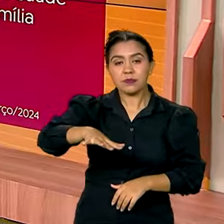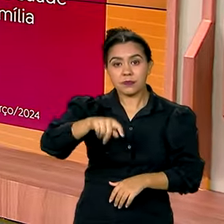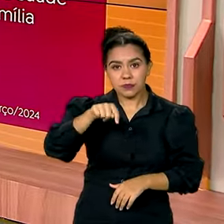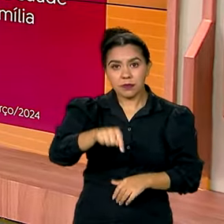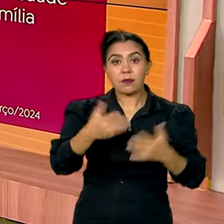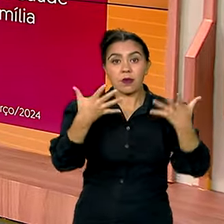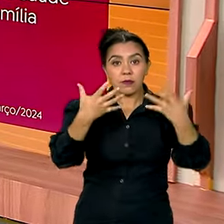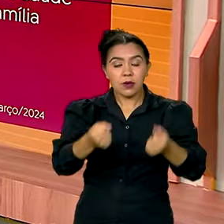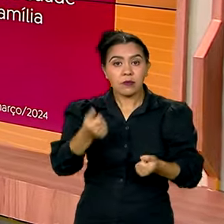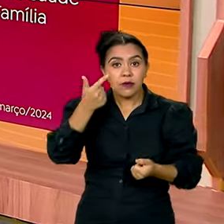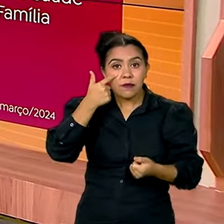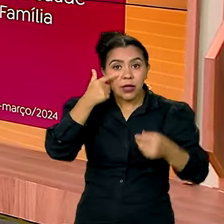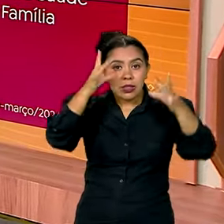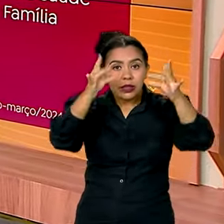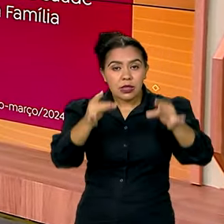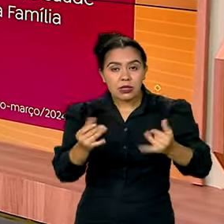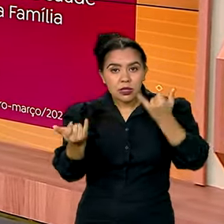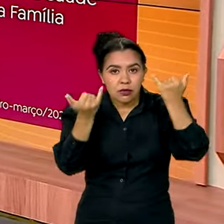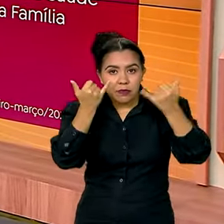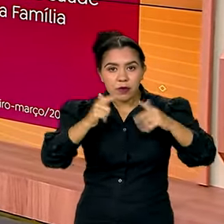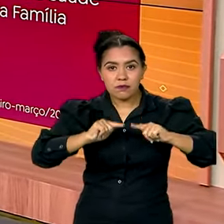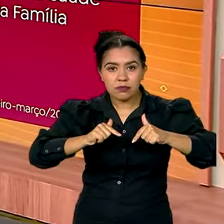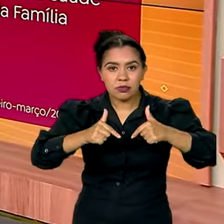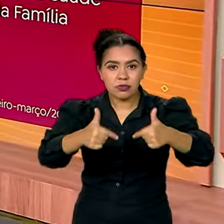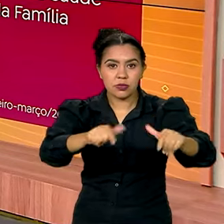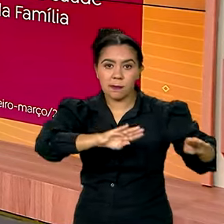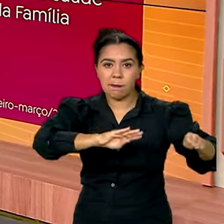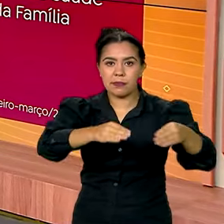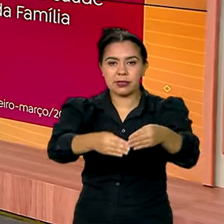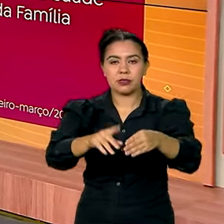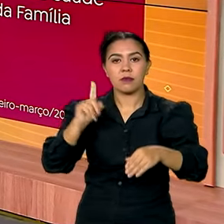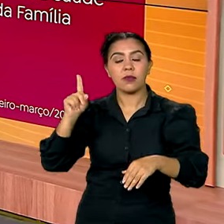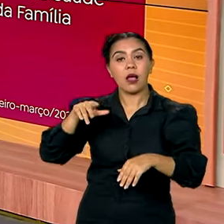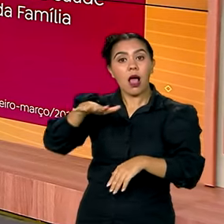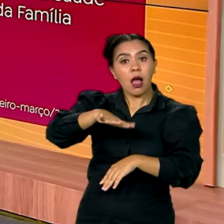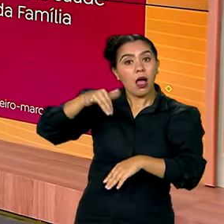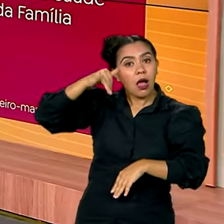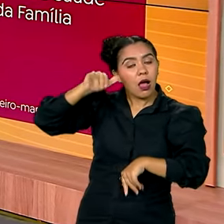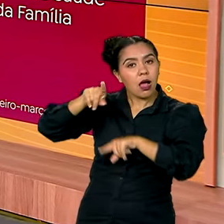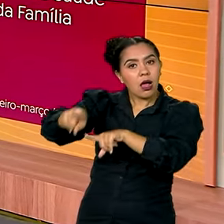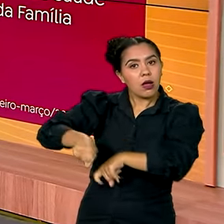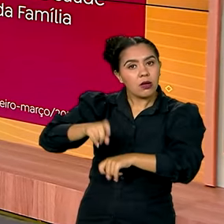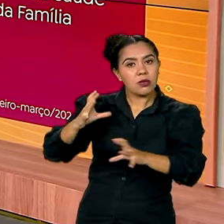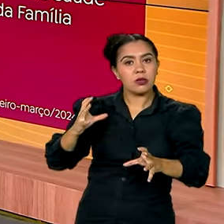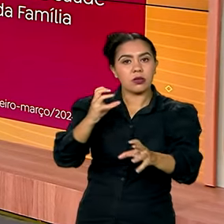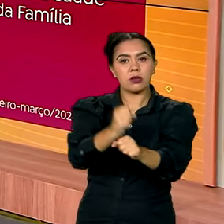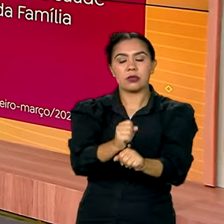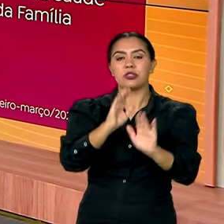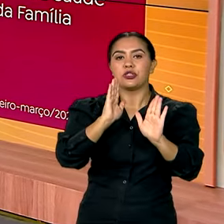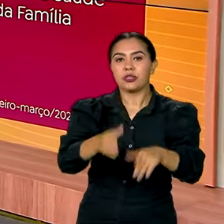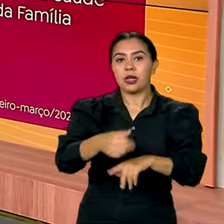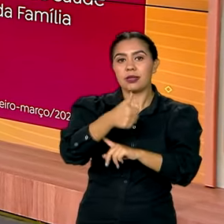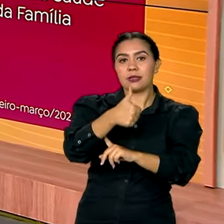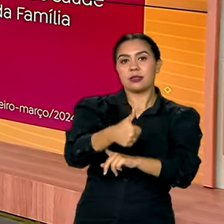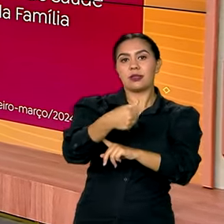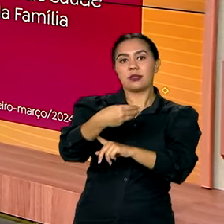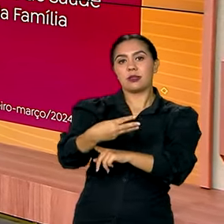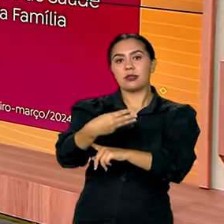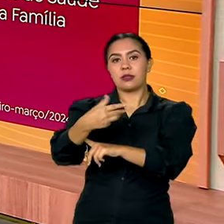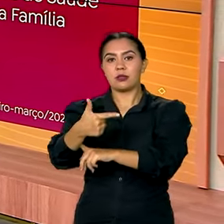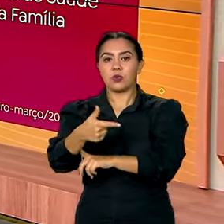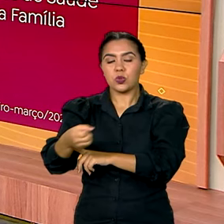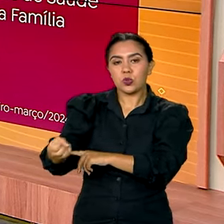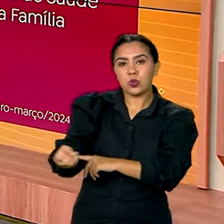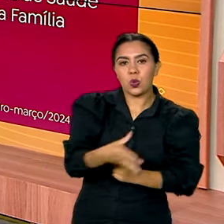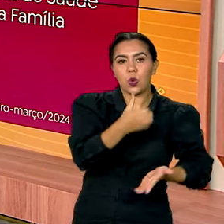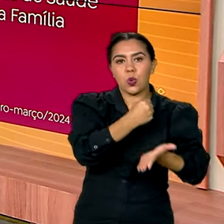Vamos conferir as ações então na agricultura familiar. Somente este ano já foram assinados 132 novos contratos